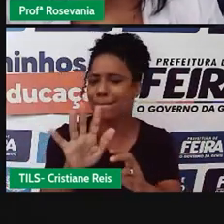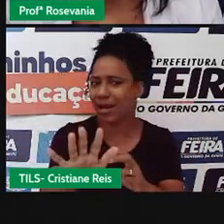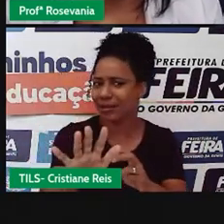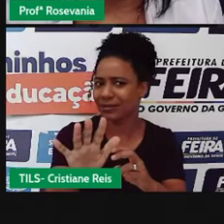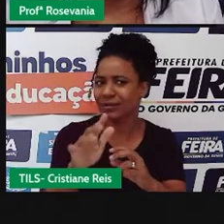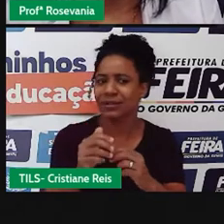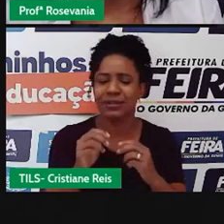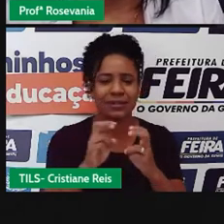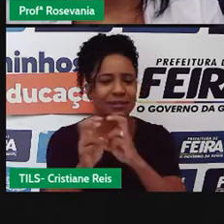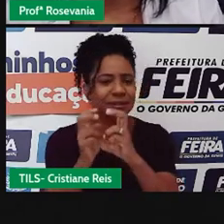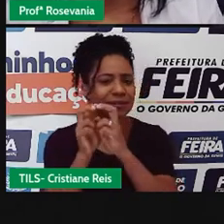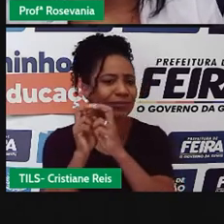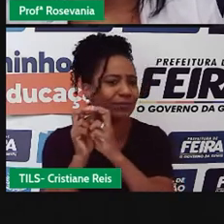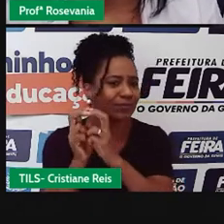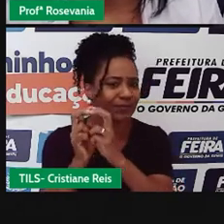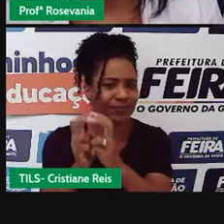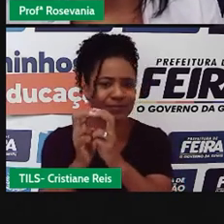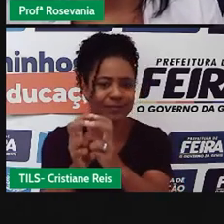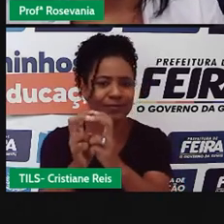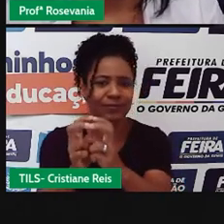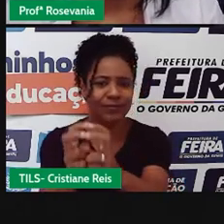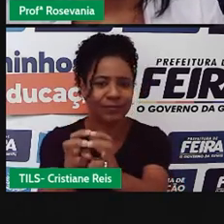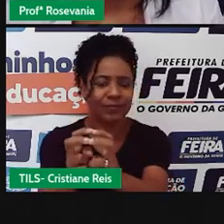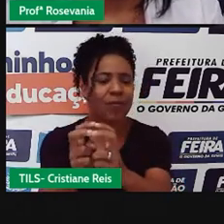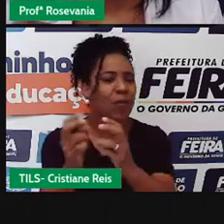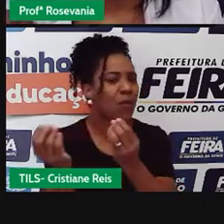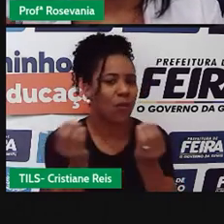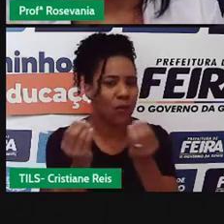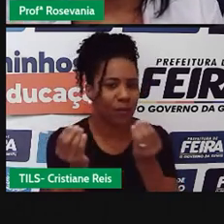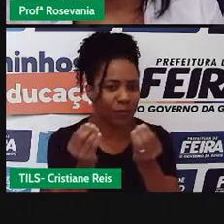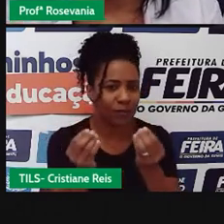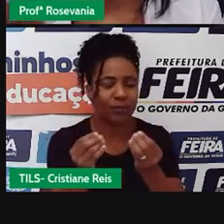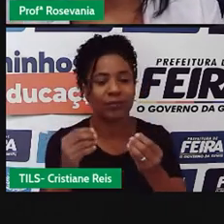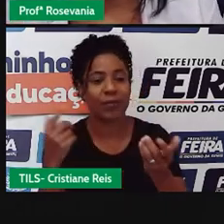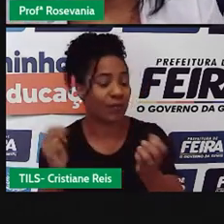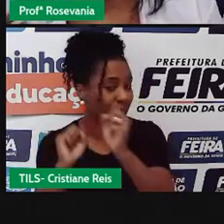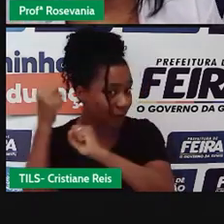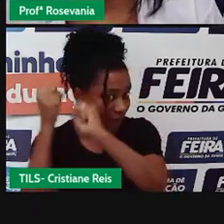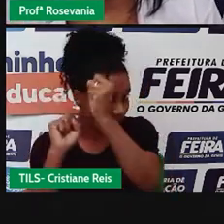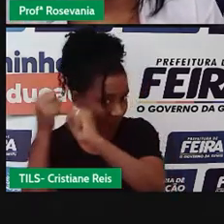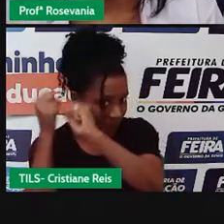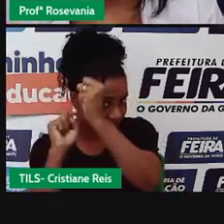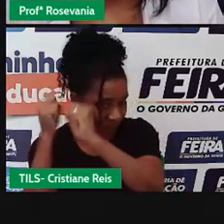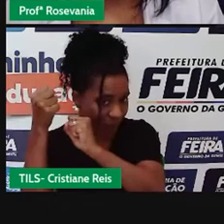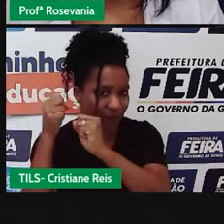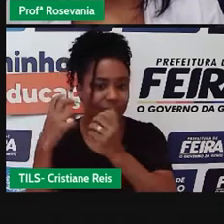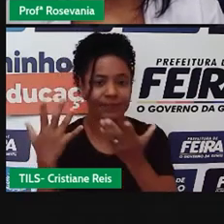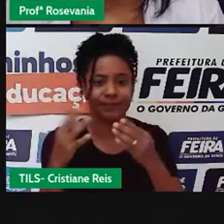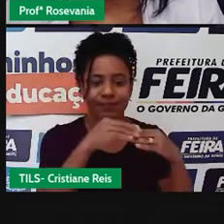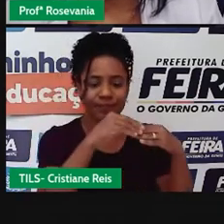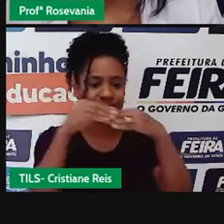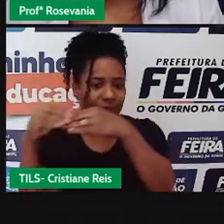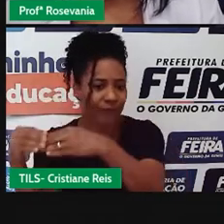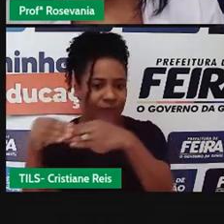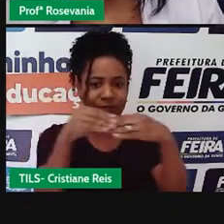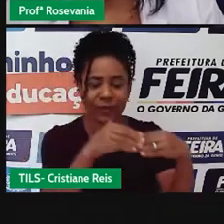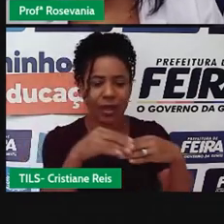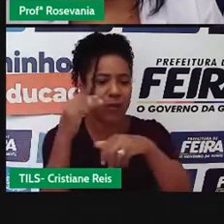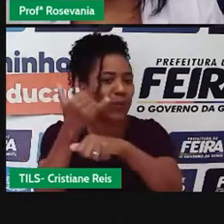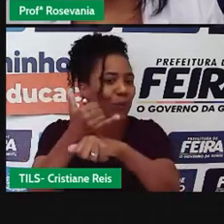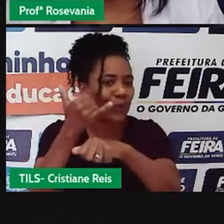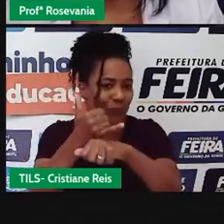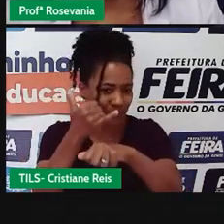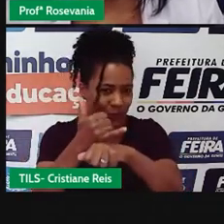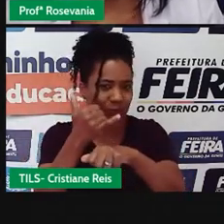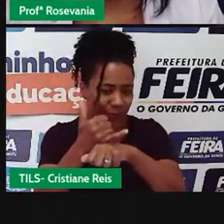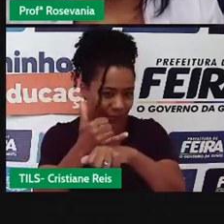ele se localiza especificamente, né, nas áreas, né, da siderúrgica, que é para levar, né, toda a produção, ele não